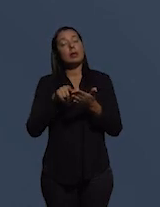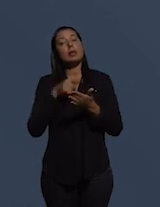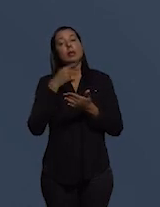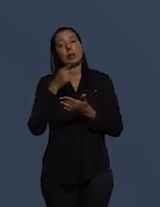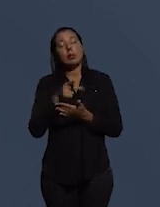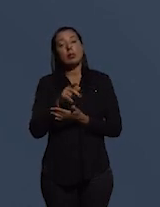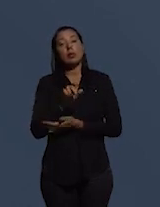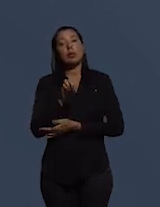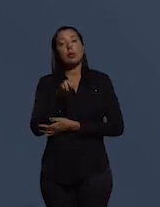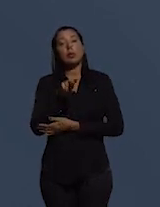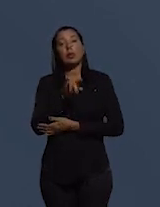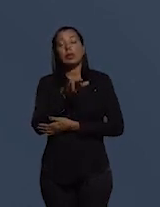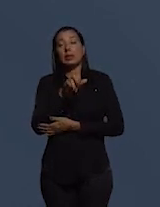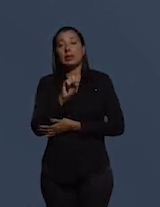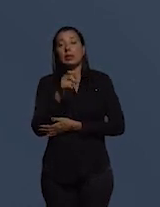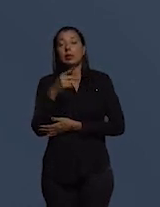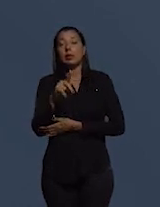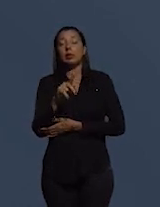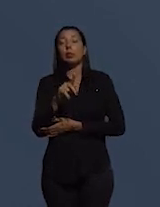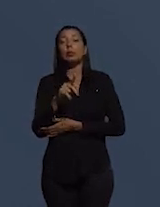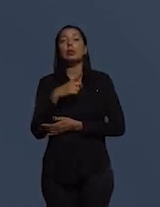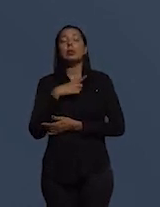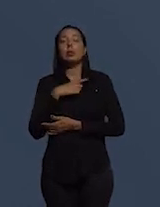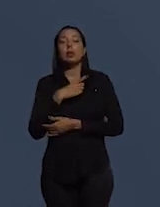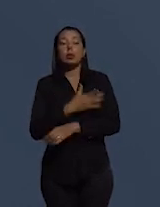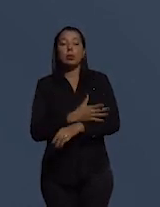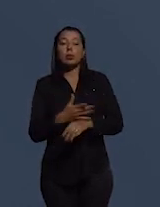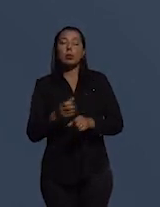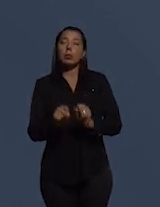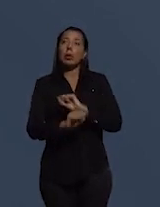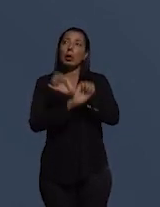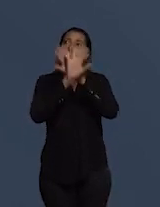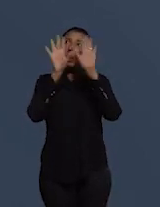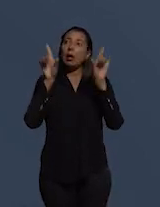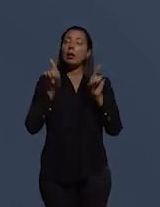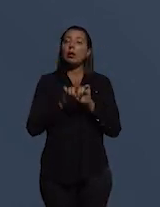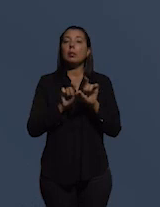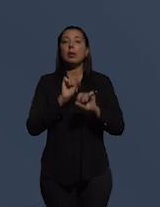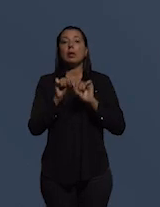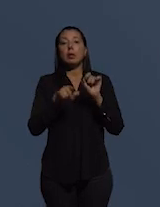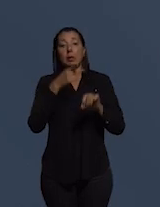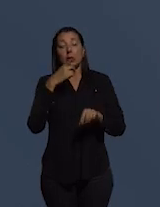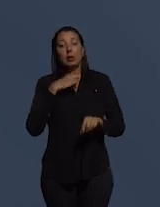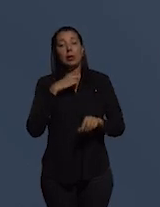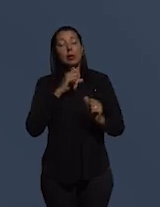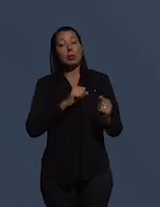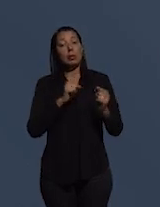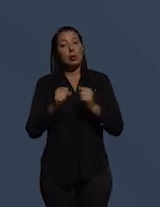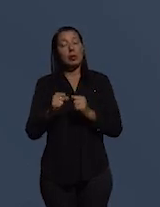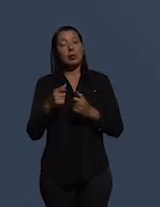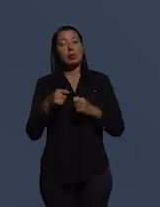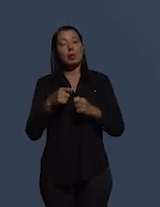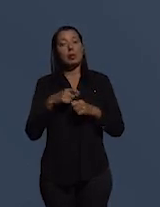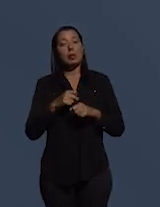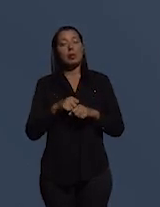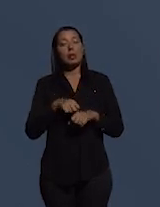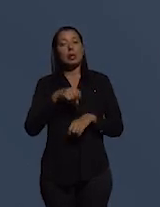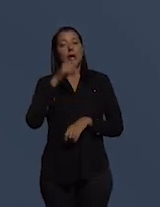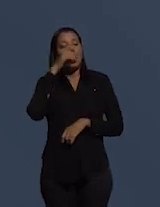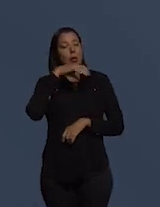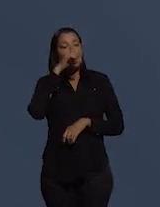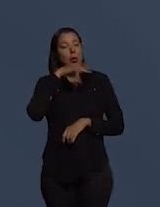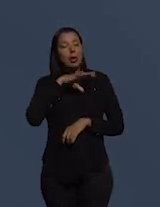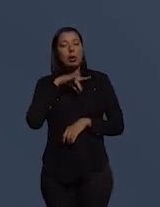Montesquieu, com a sua costumeira clarividência, quem detém o poder tende dele a abusar até que